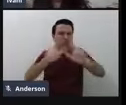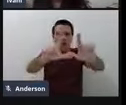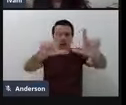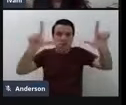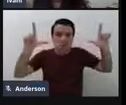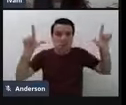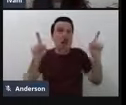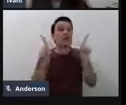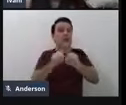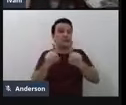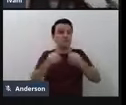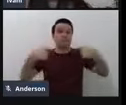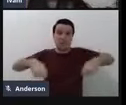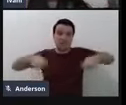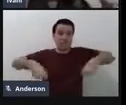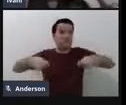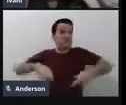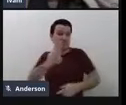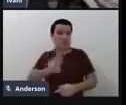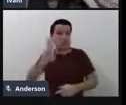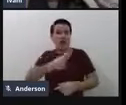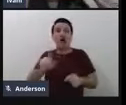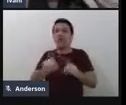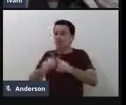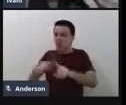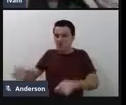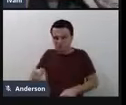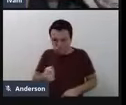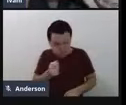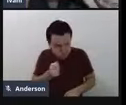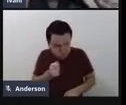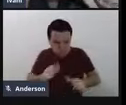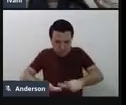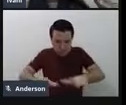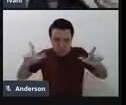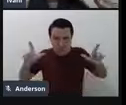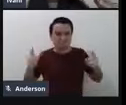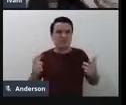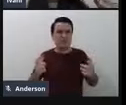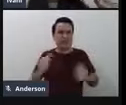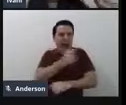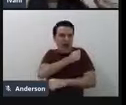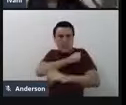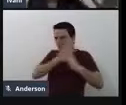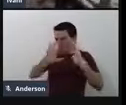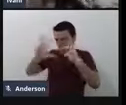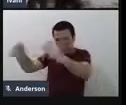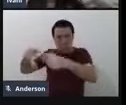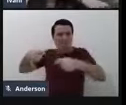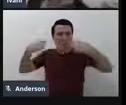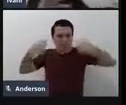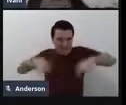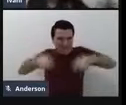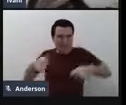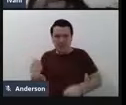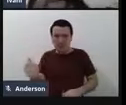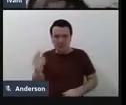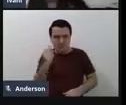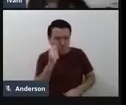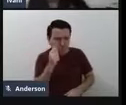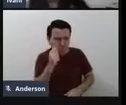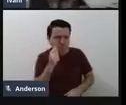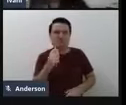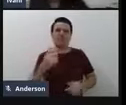ampliação da tela. Todos os alunos da sala vão precisar disso? Não, né, todos os alunos da sala vão